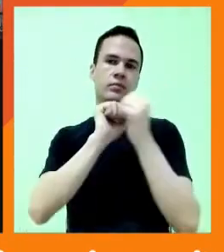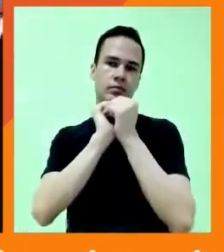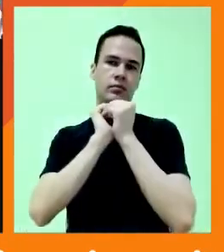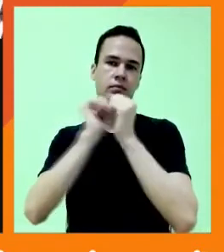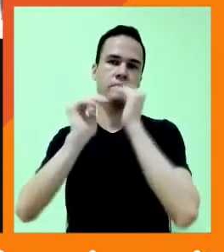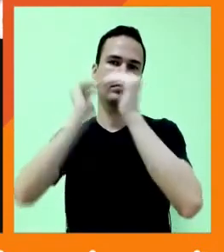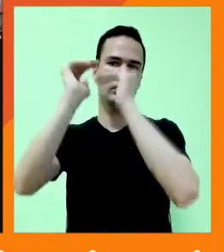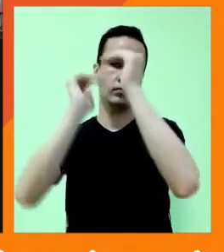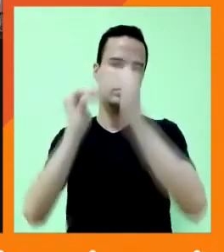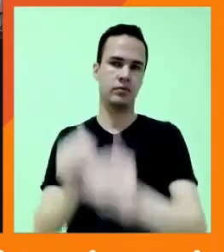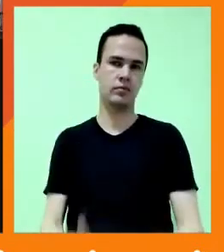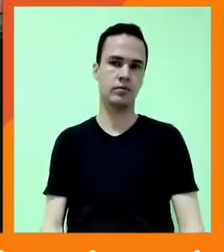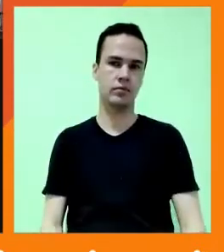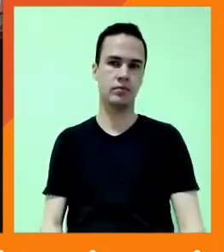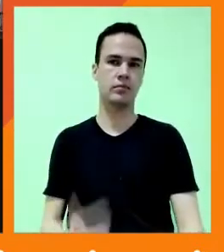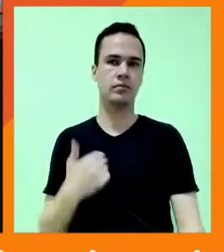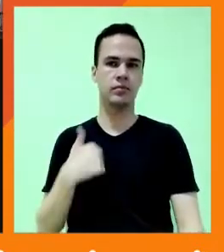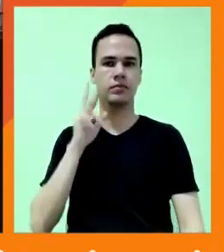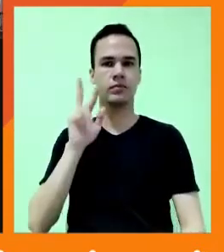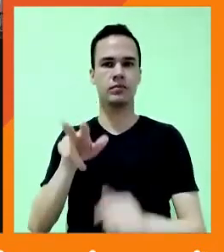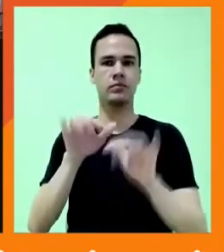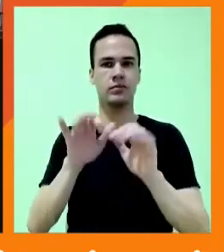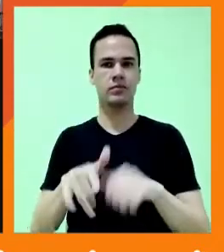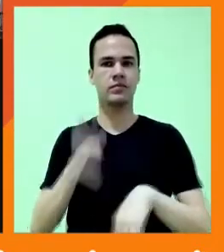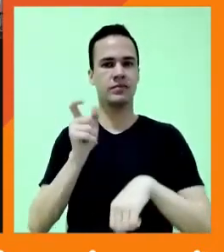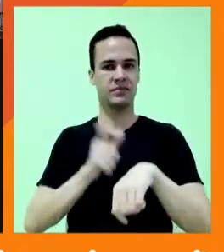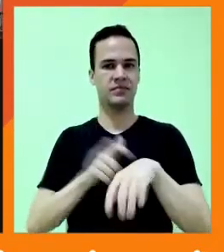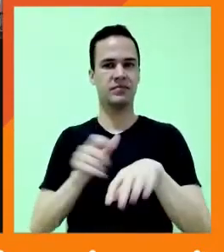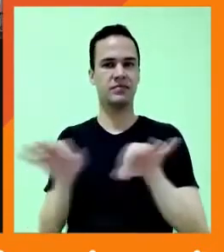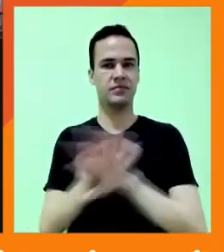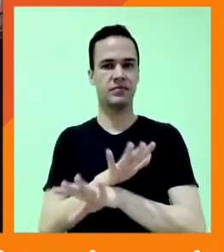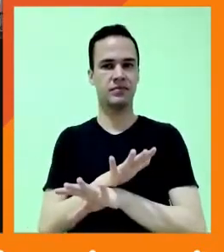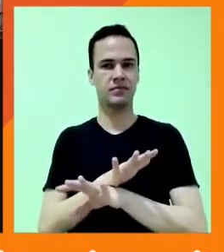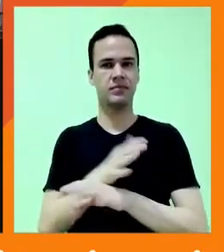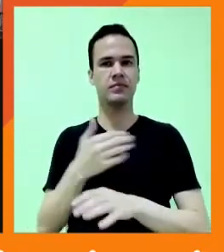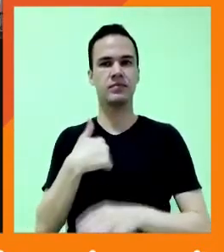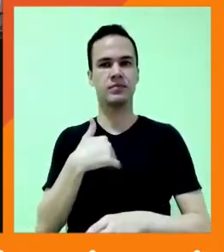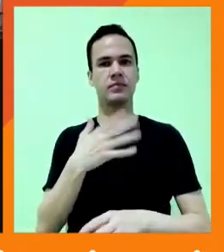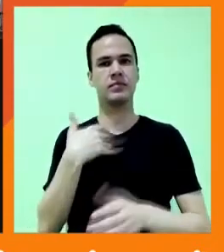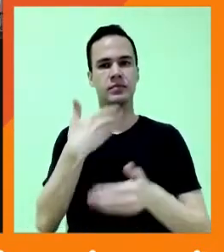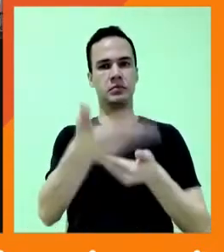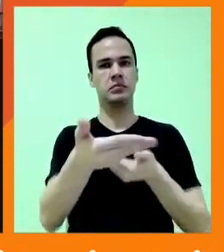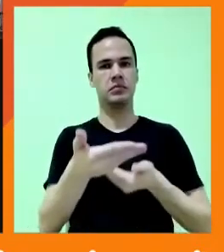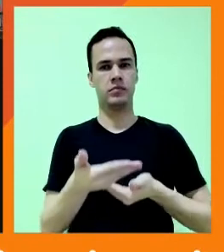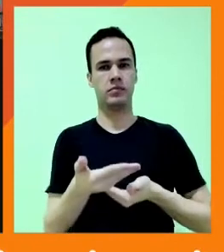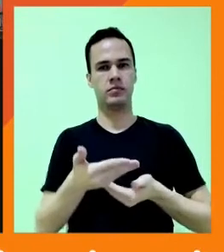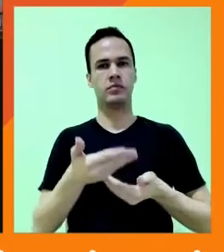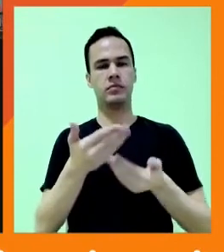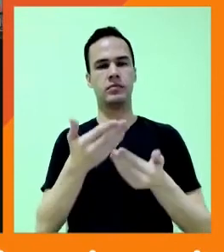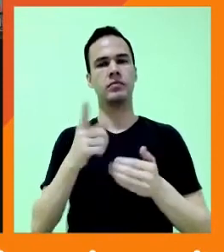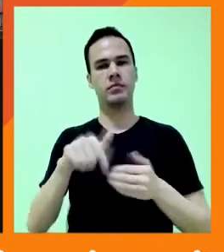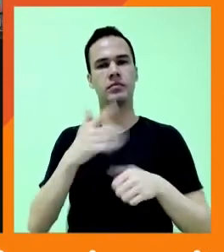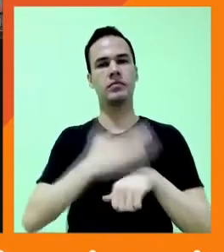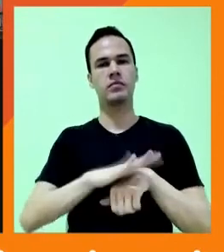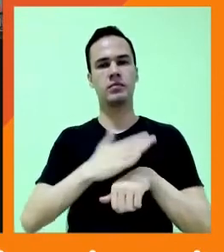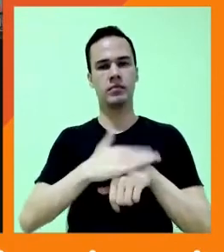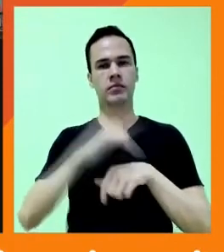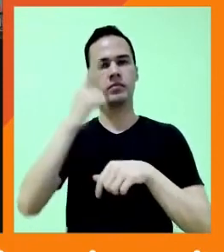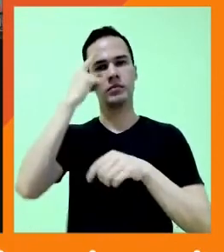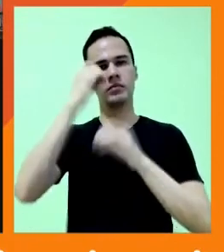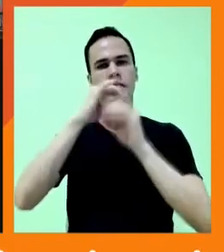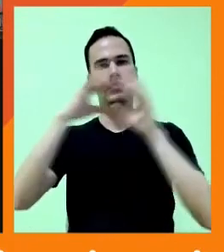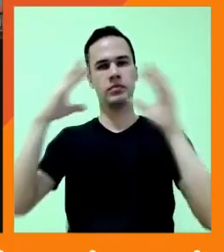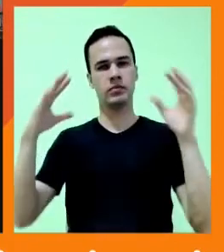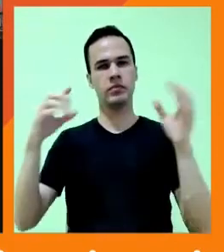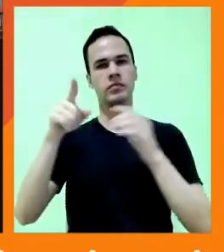E eu já vi aqui no chat que meu tempo está acabando e eu fico com esse convite para a gente exercitar esse sonho, para a gente construir a internet